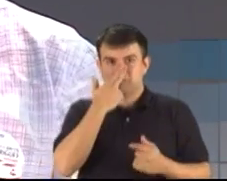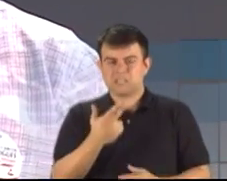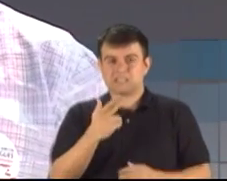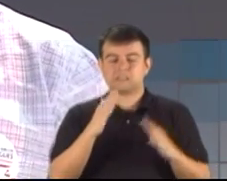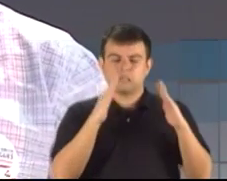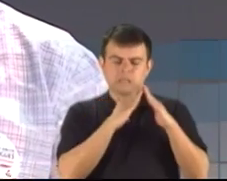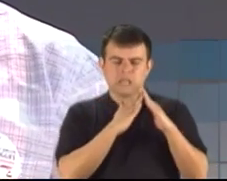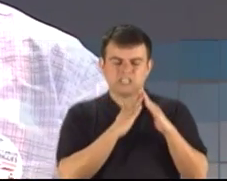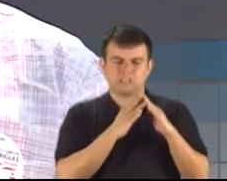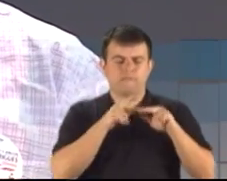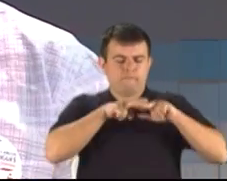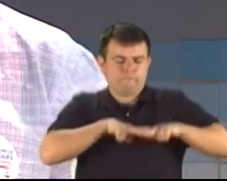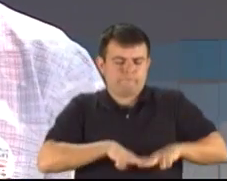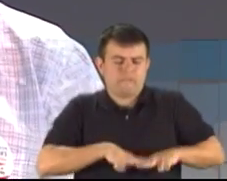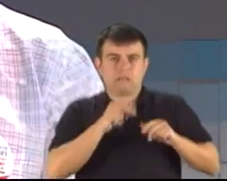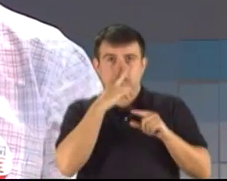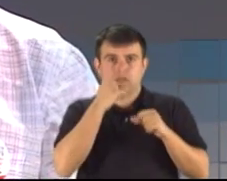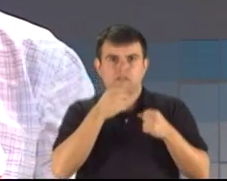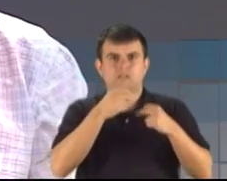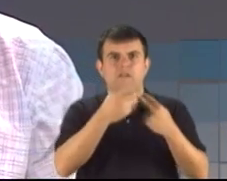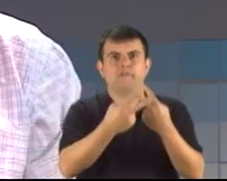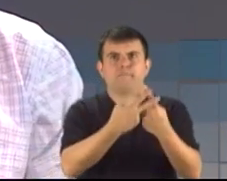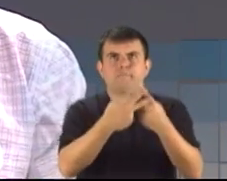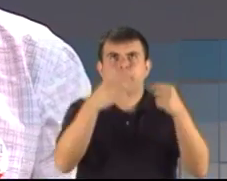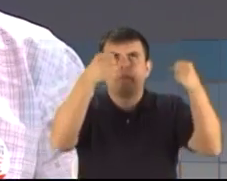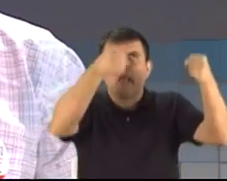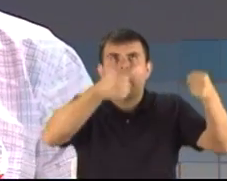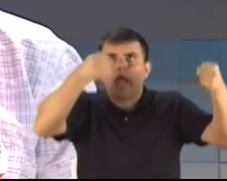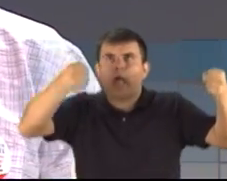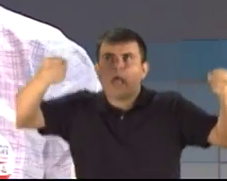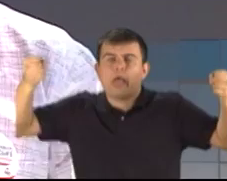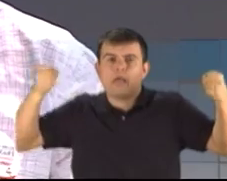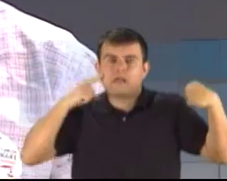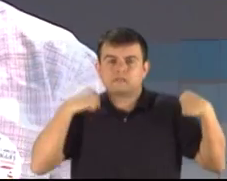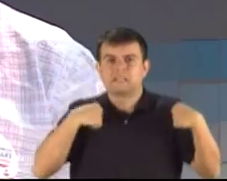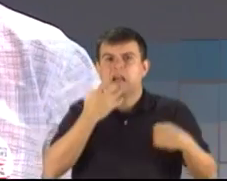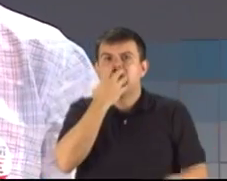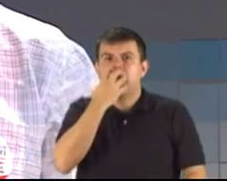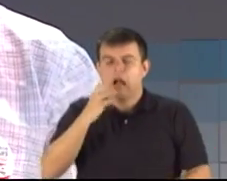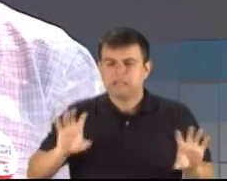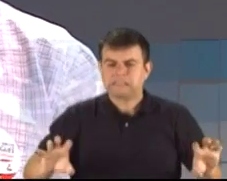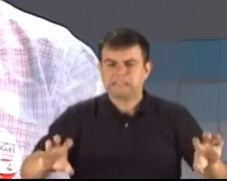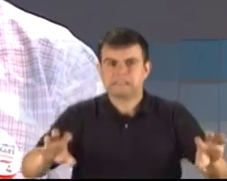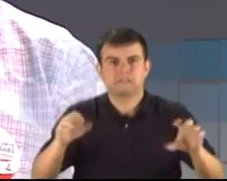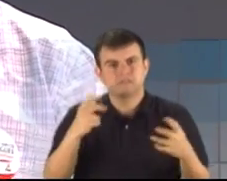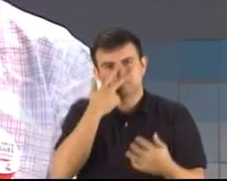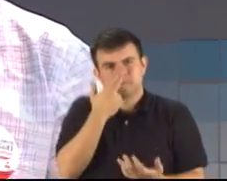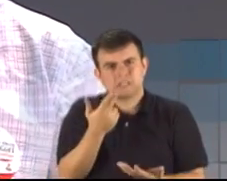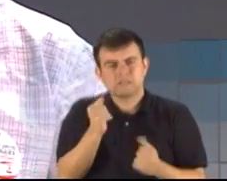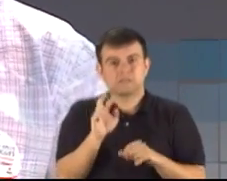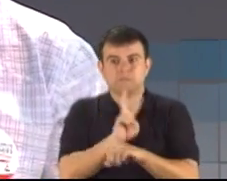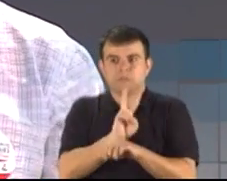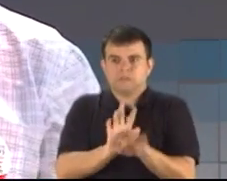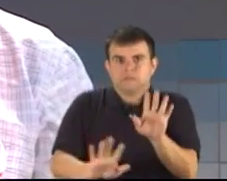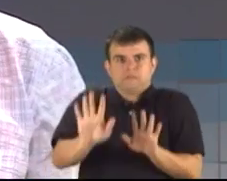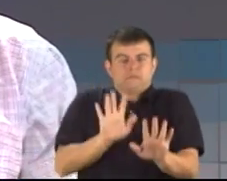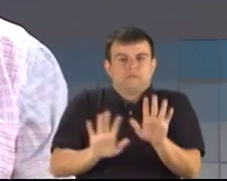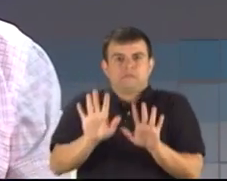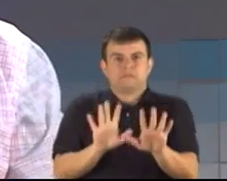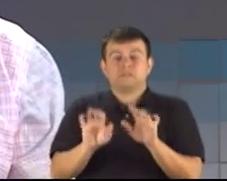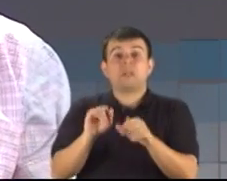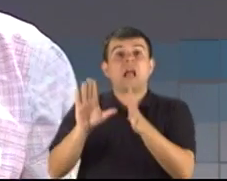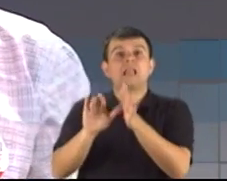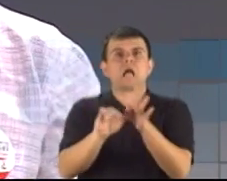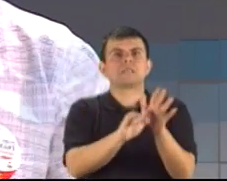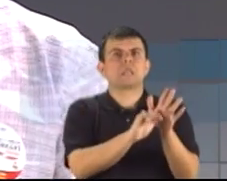residência, com grades, com 3 metros de altura, com cachorros ferozes, para poder se proteger do ladrão que está solta.